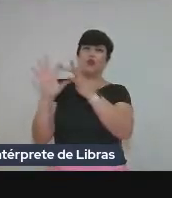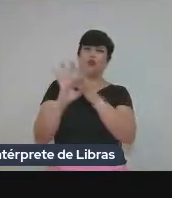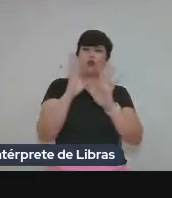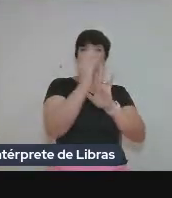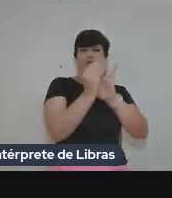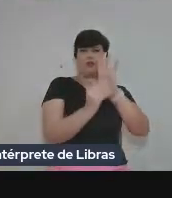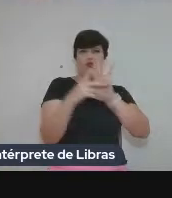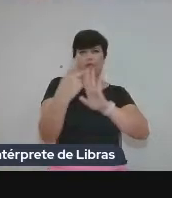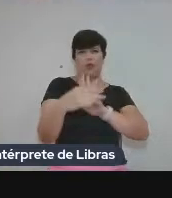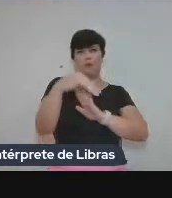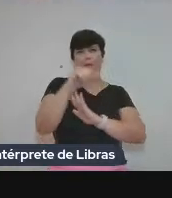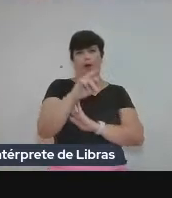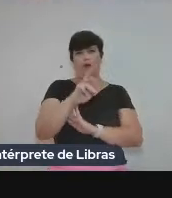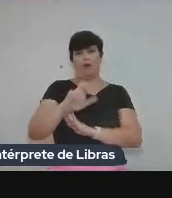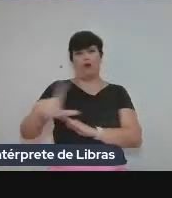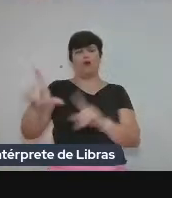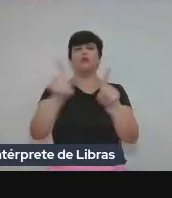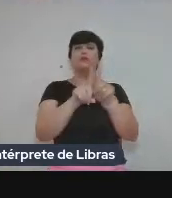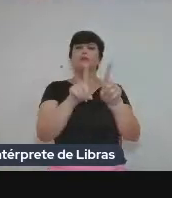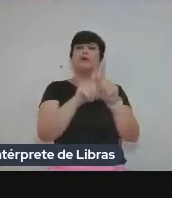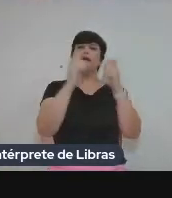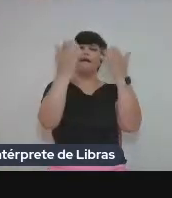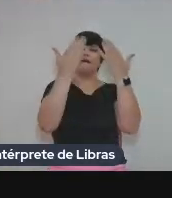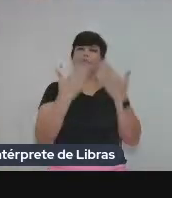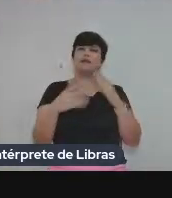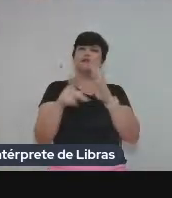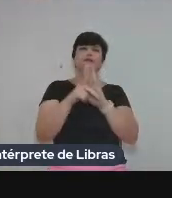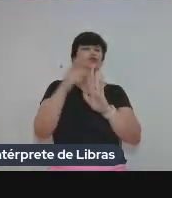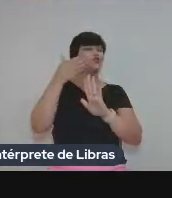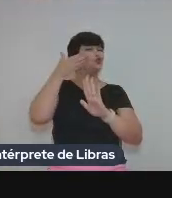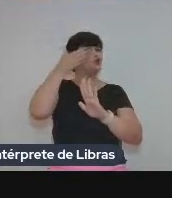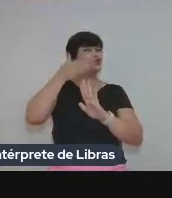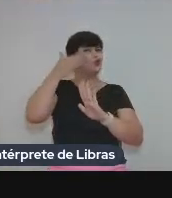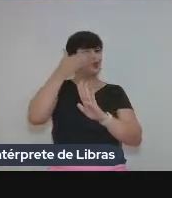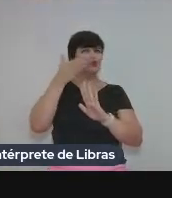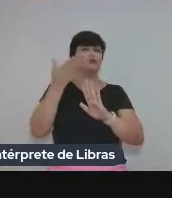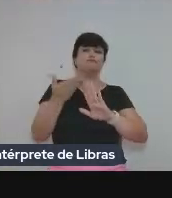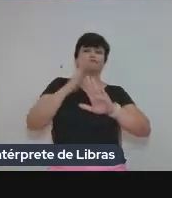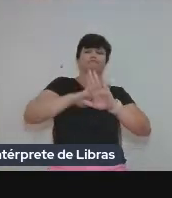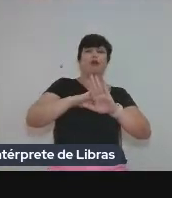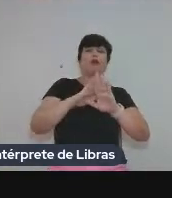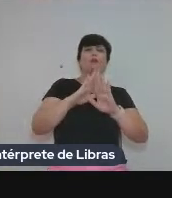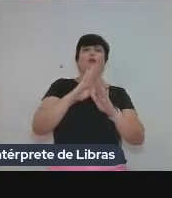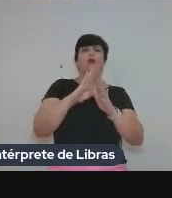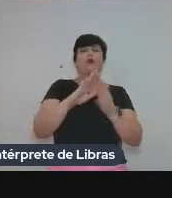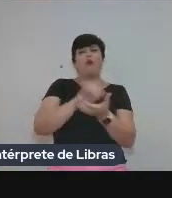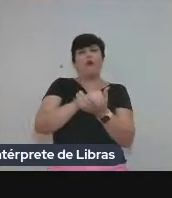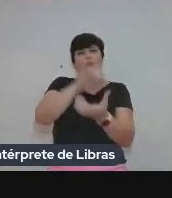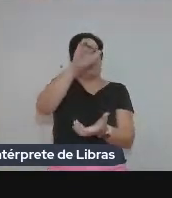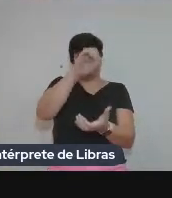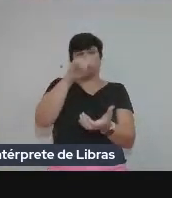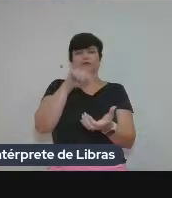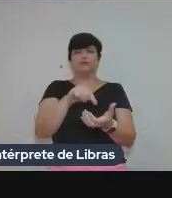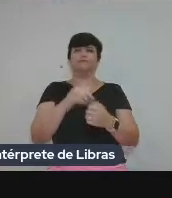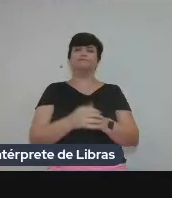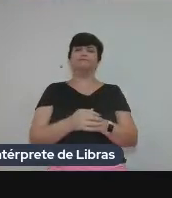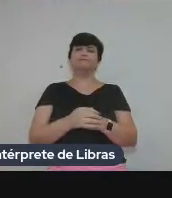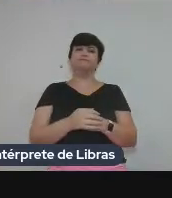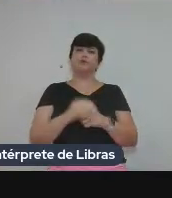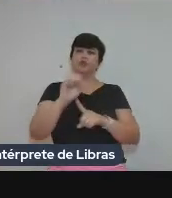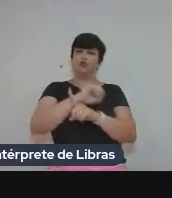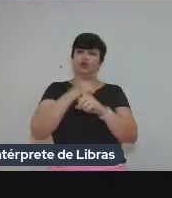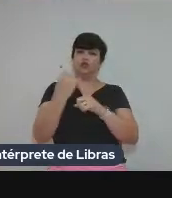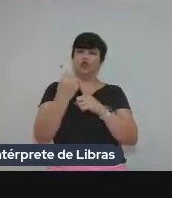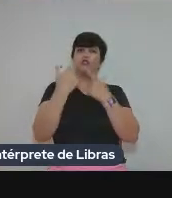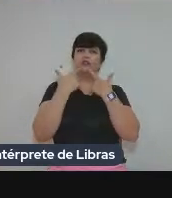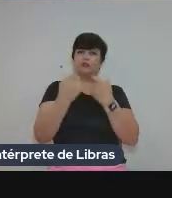manuais, e análise do discurso assistida por corpos. Pode passar. A sociolinguística